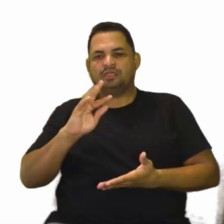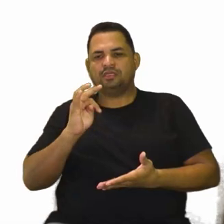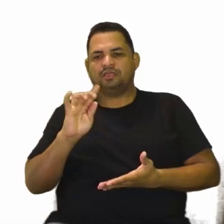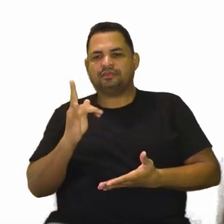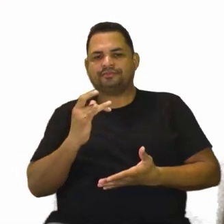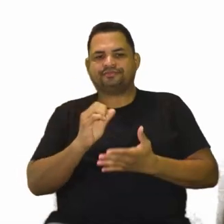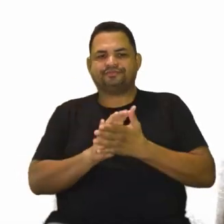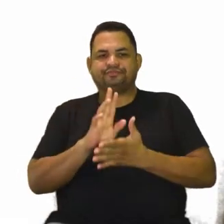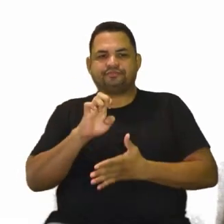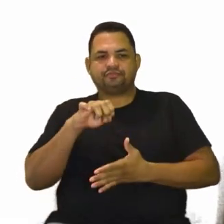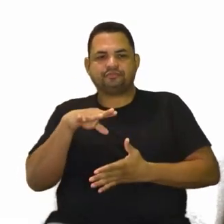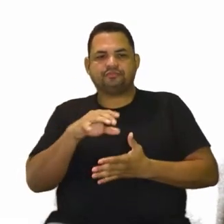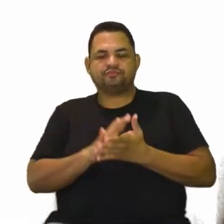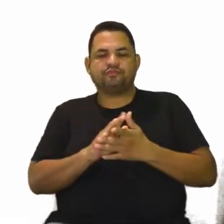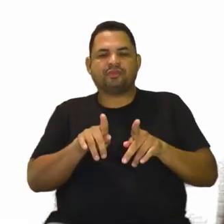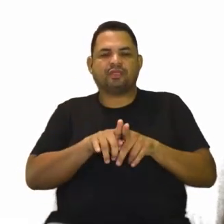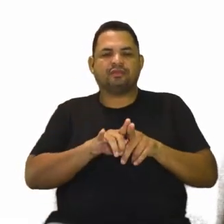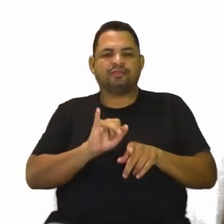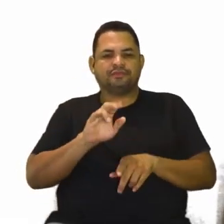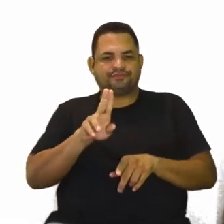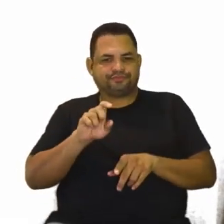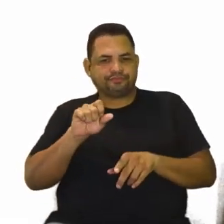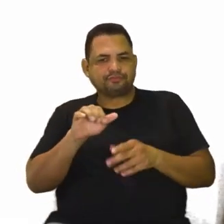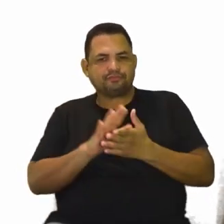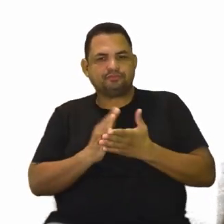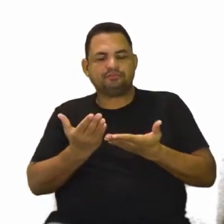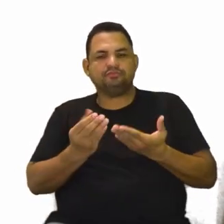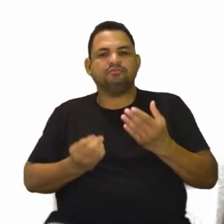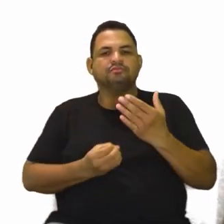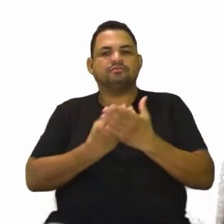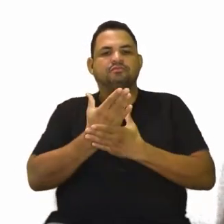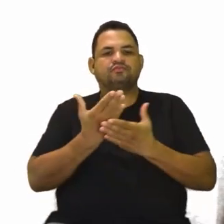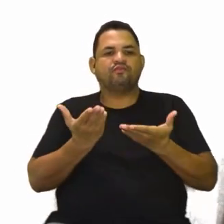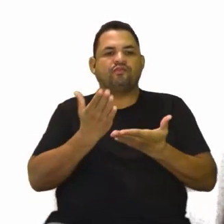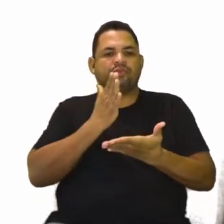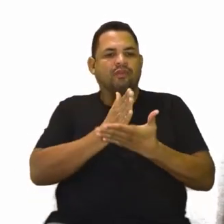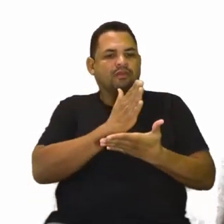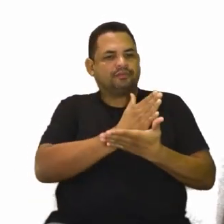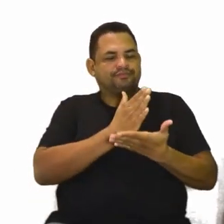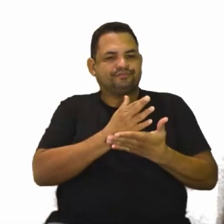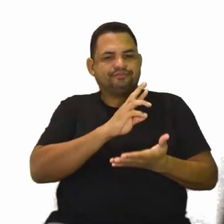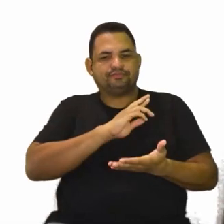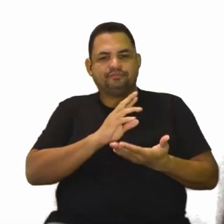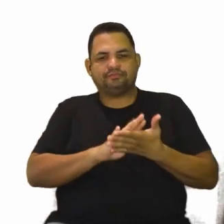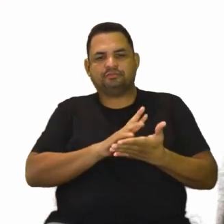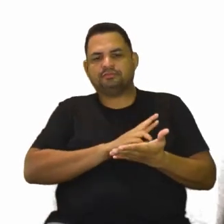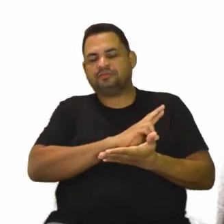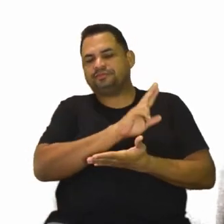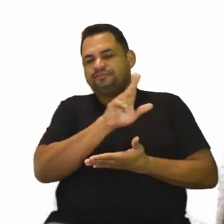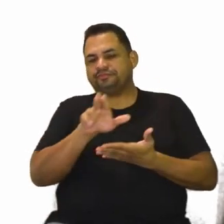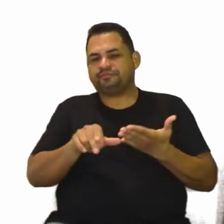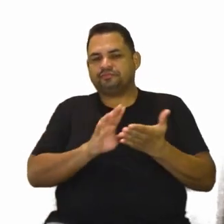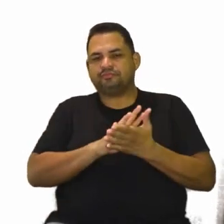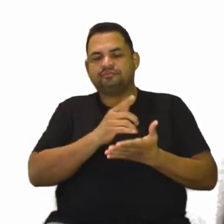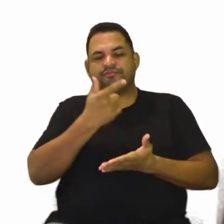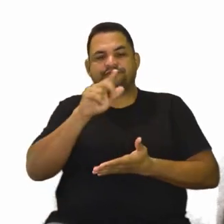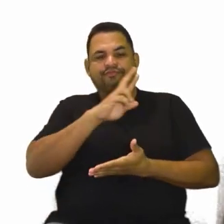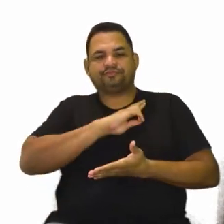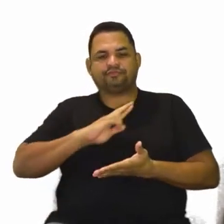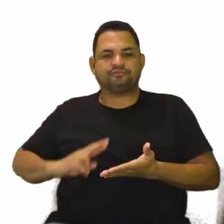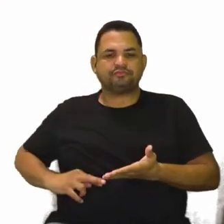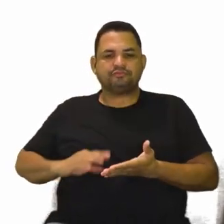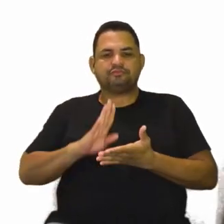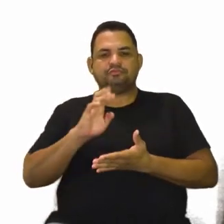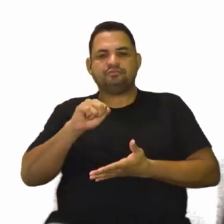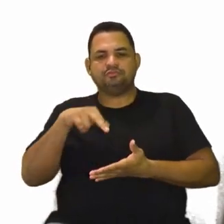-Slováquia. A Iugoslávia também, que foi criada nesse momento, que hoje é desmembrada, há em várias outras repúblicas, como a